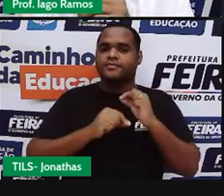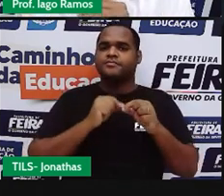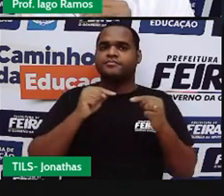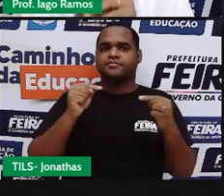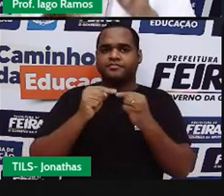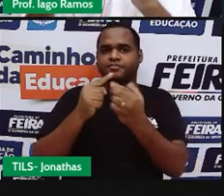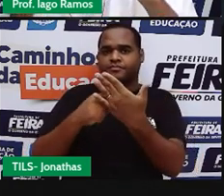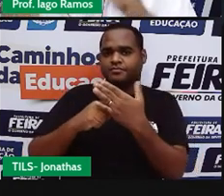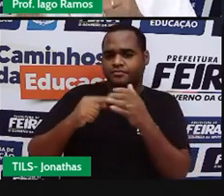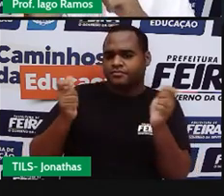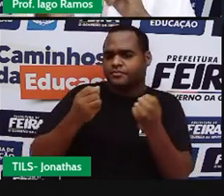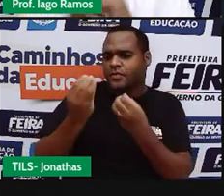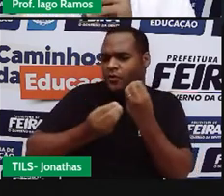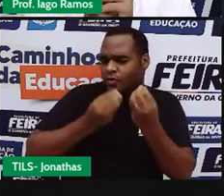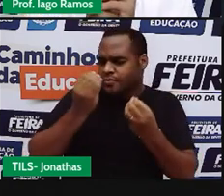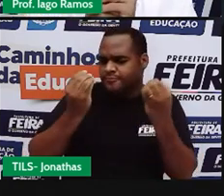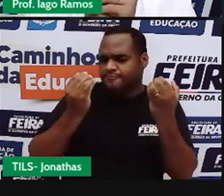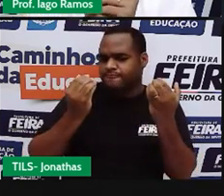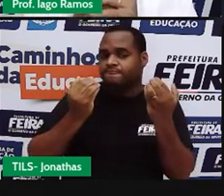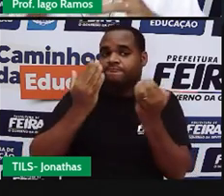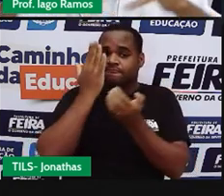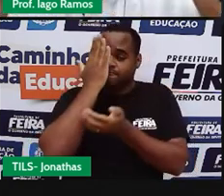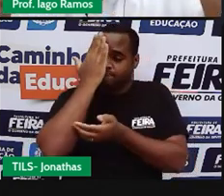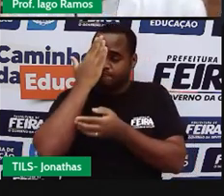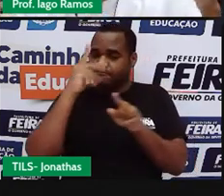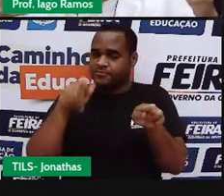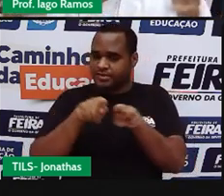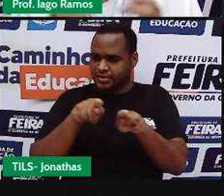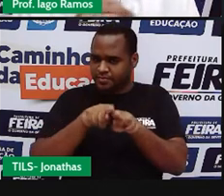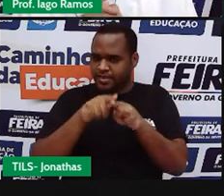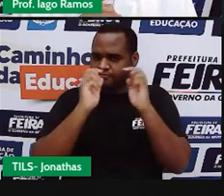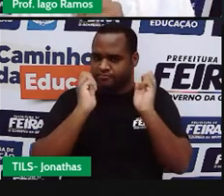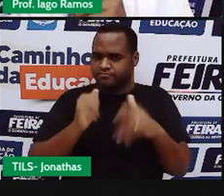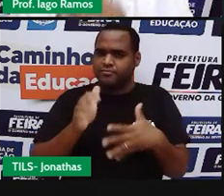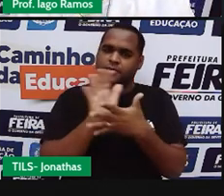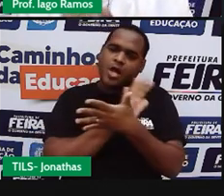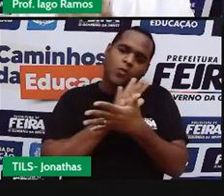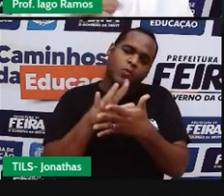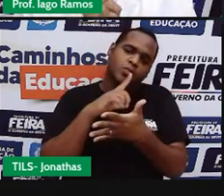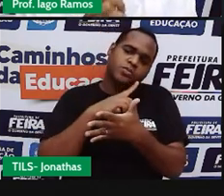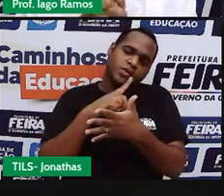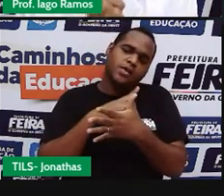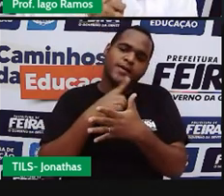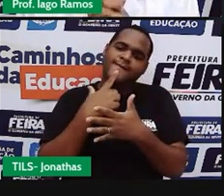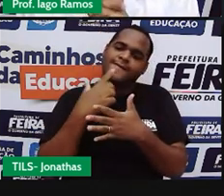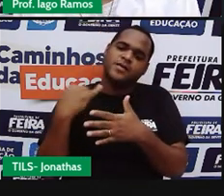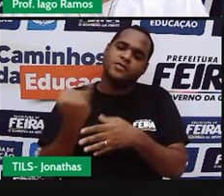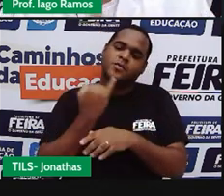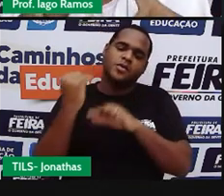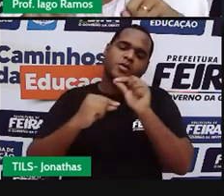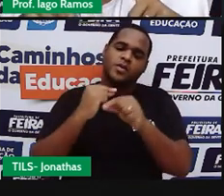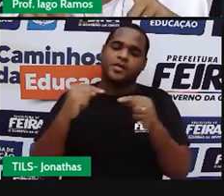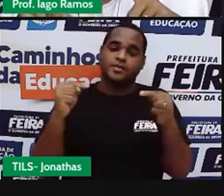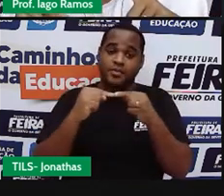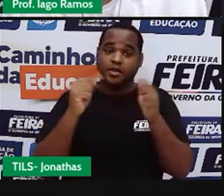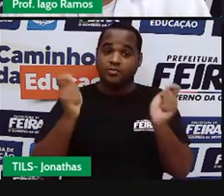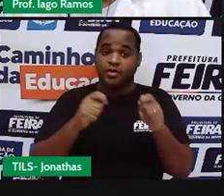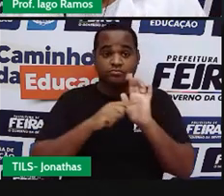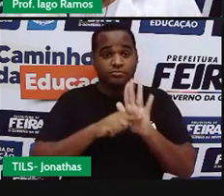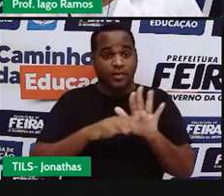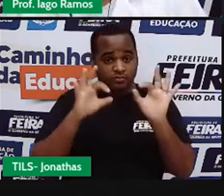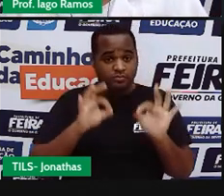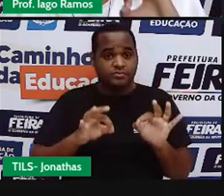funciona e saber, né, em alguma situação aí, aplicar esse conceito que é muito importante.